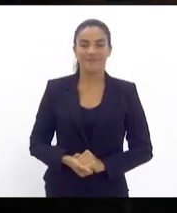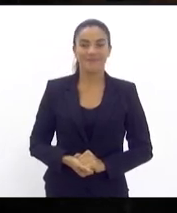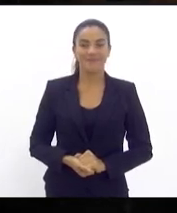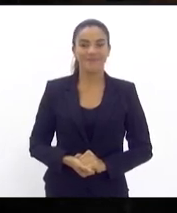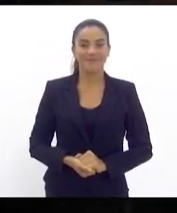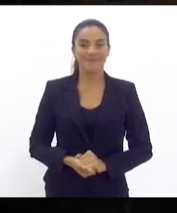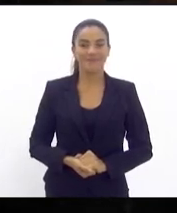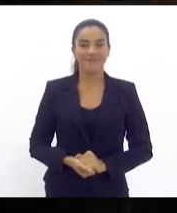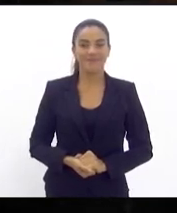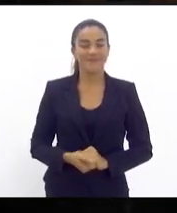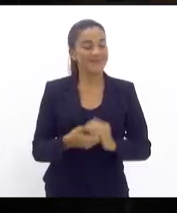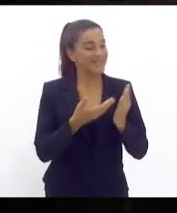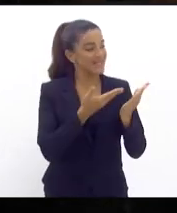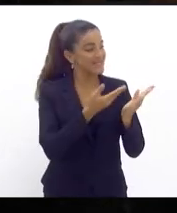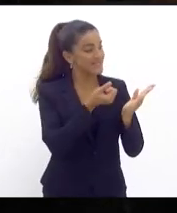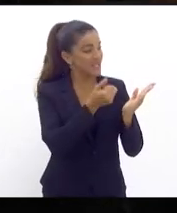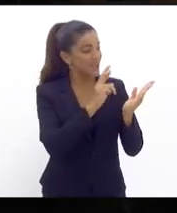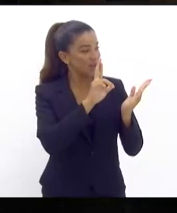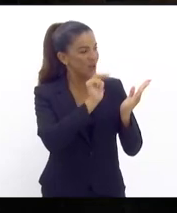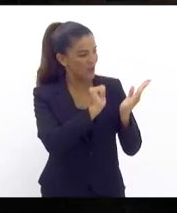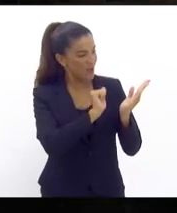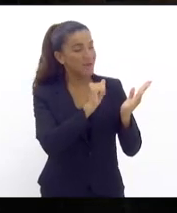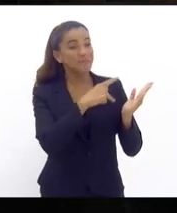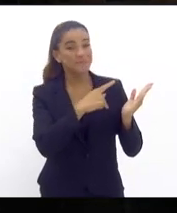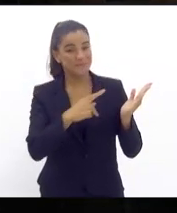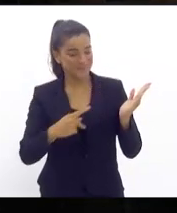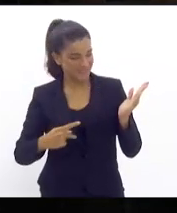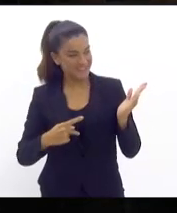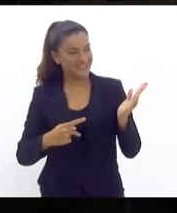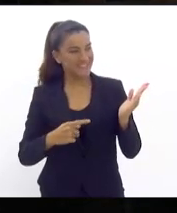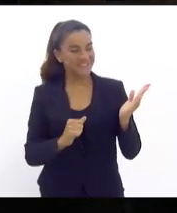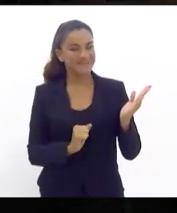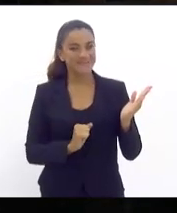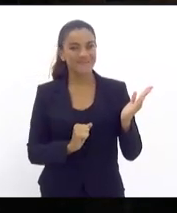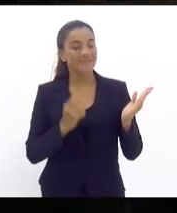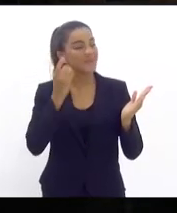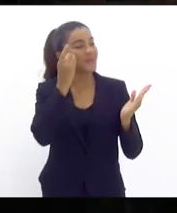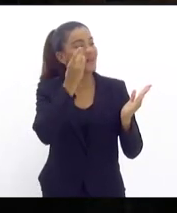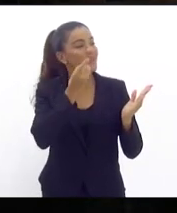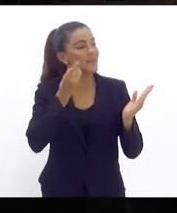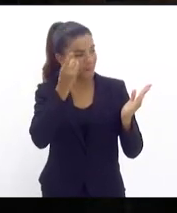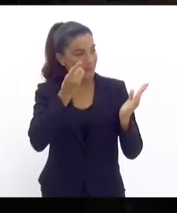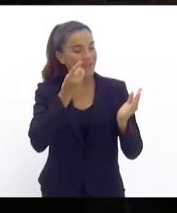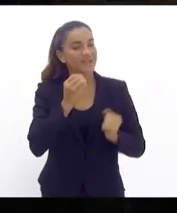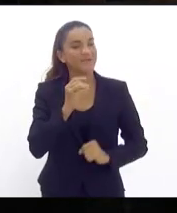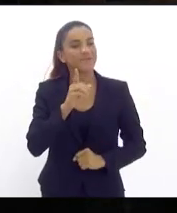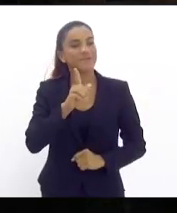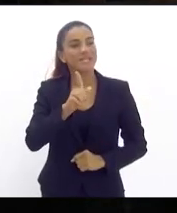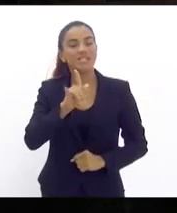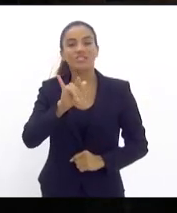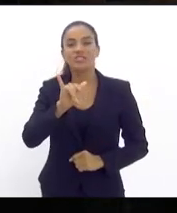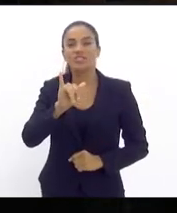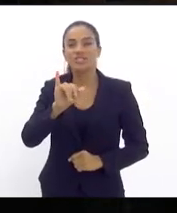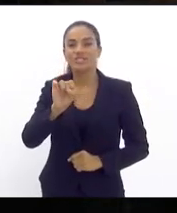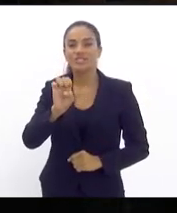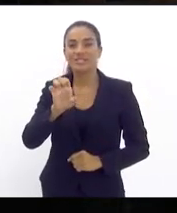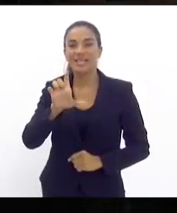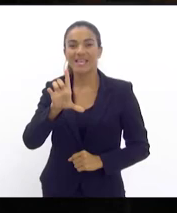Senhora presidente, deputada Gisele Monteiro,